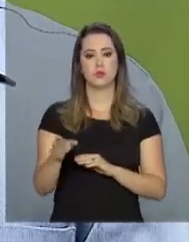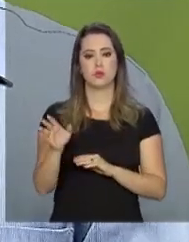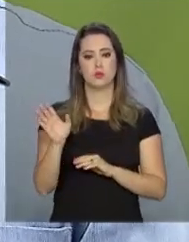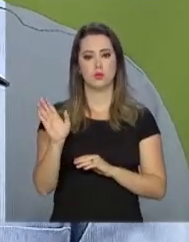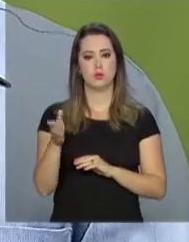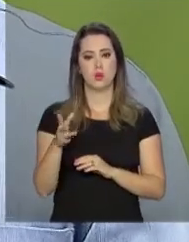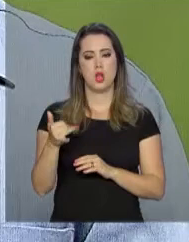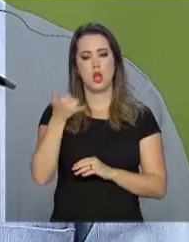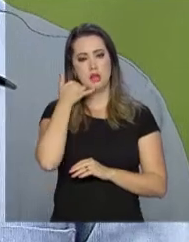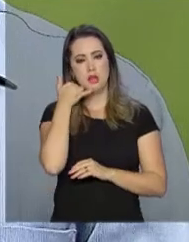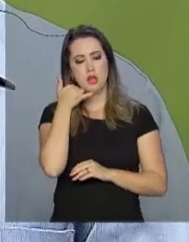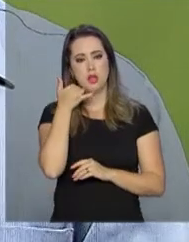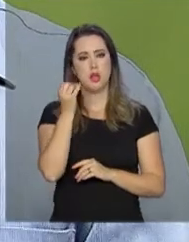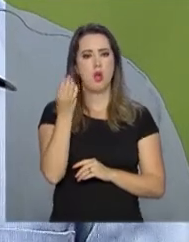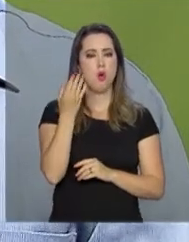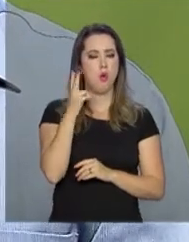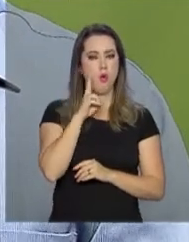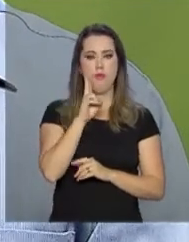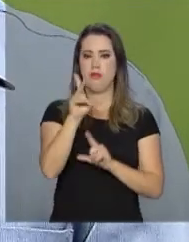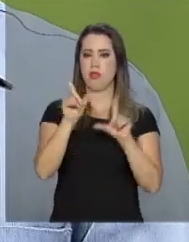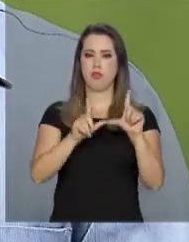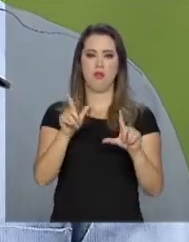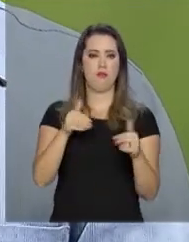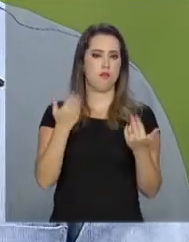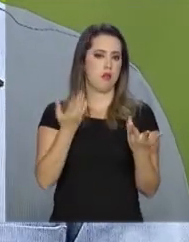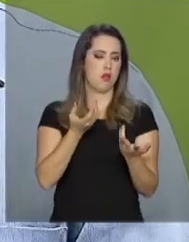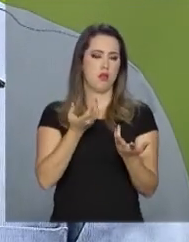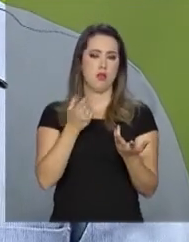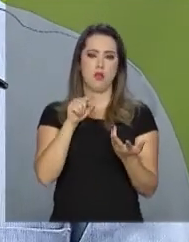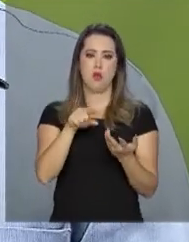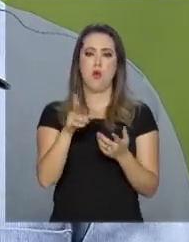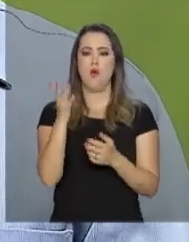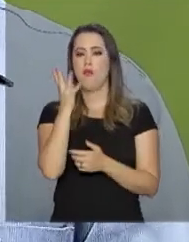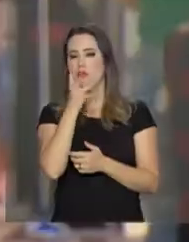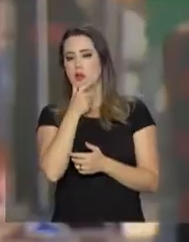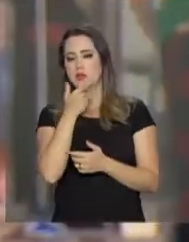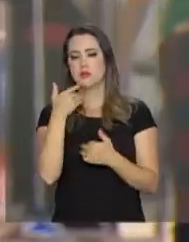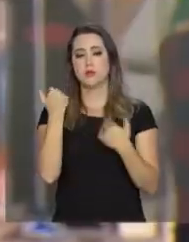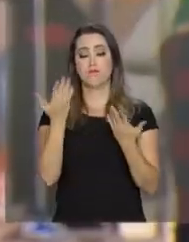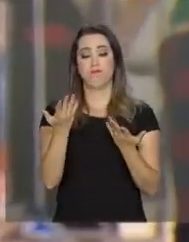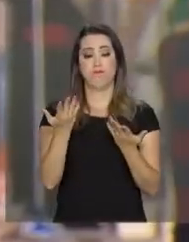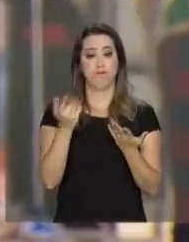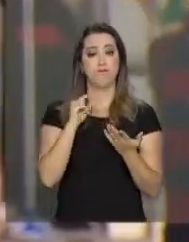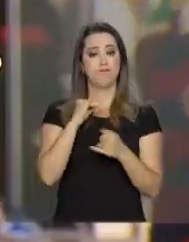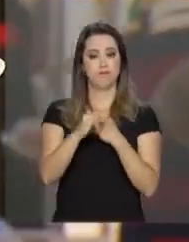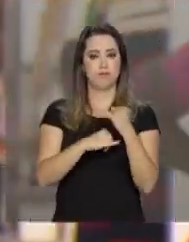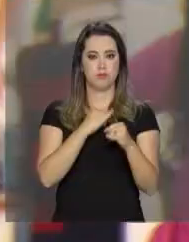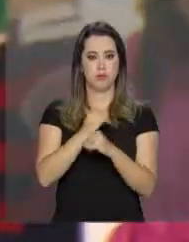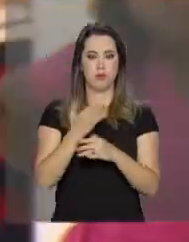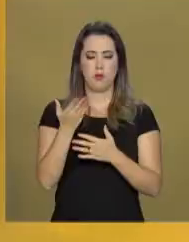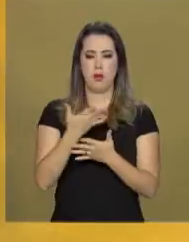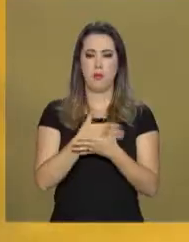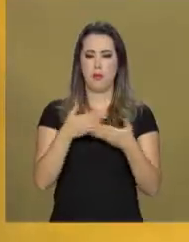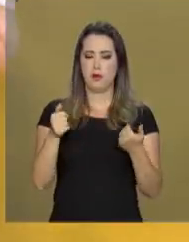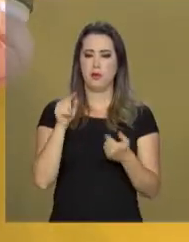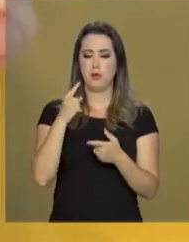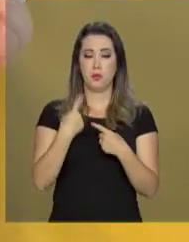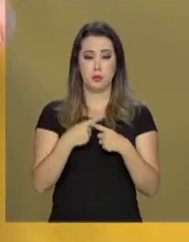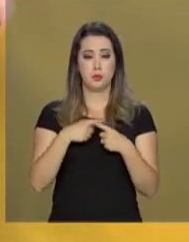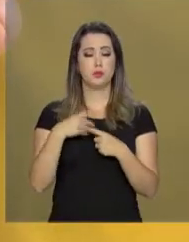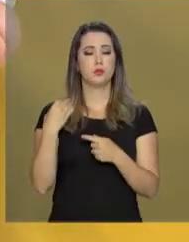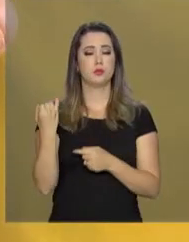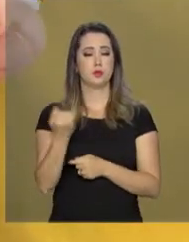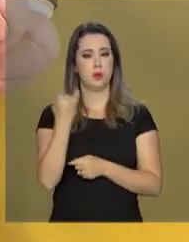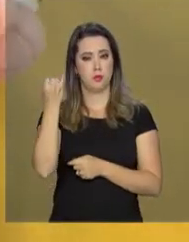liga, dos canais que ele tem interesse, da velocidade que ele quer na banda larga. Uma facilidade a mais para um serviço tão